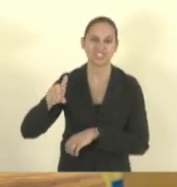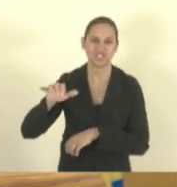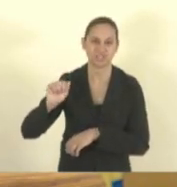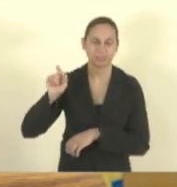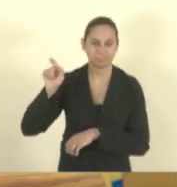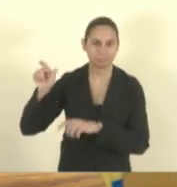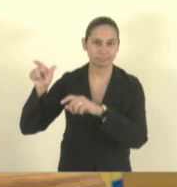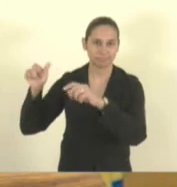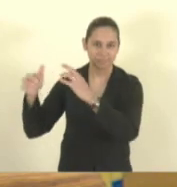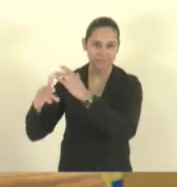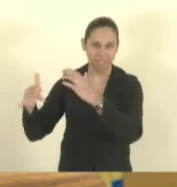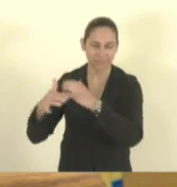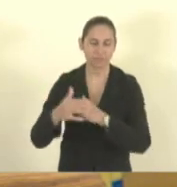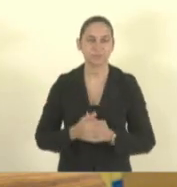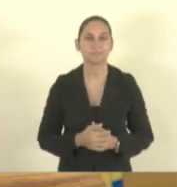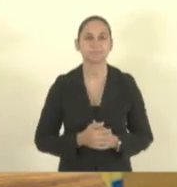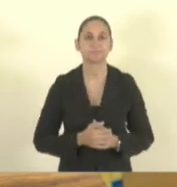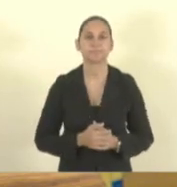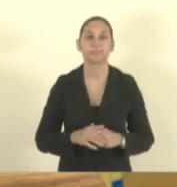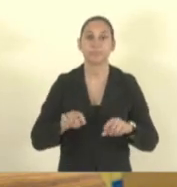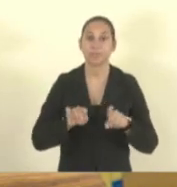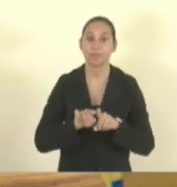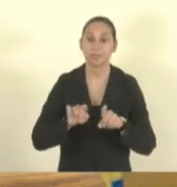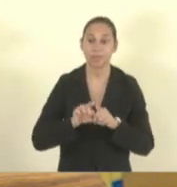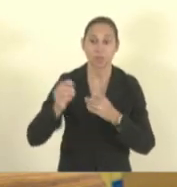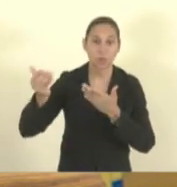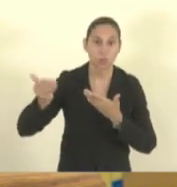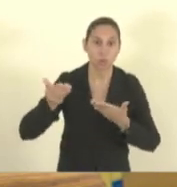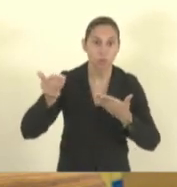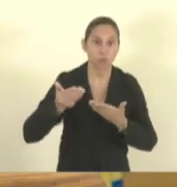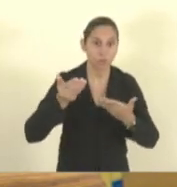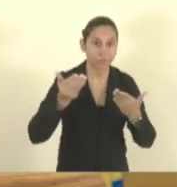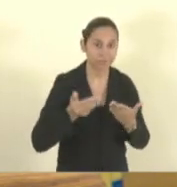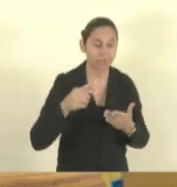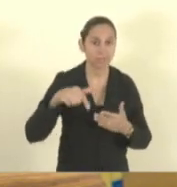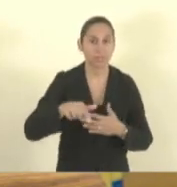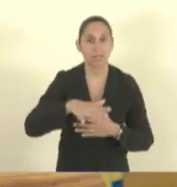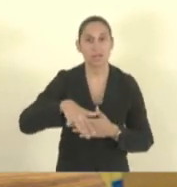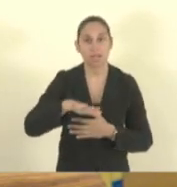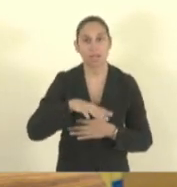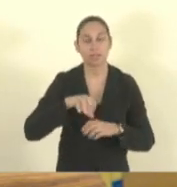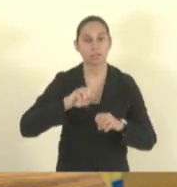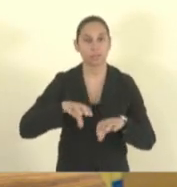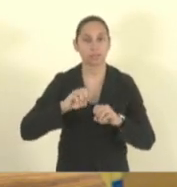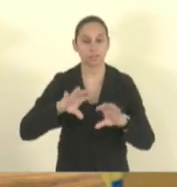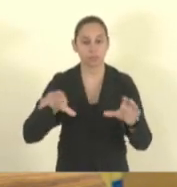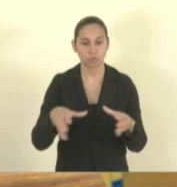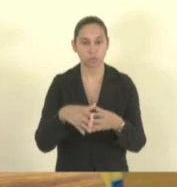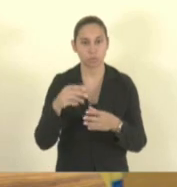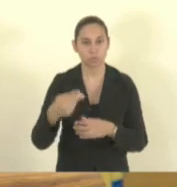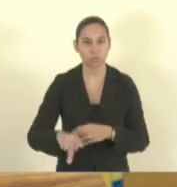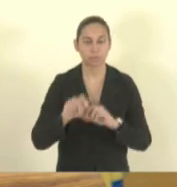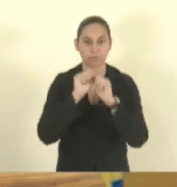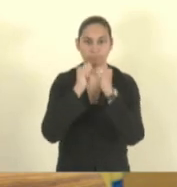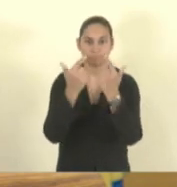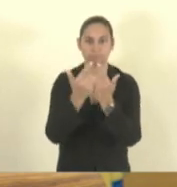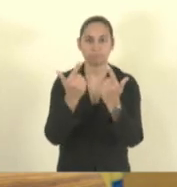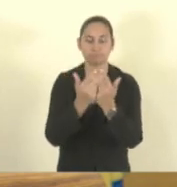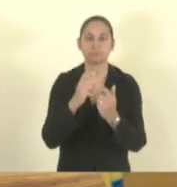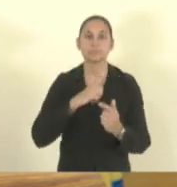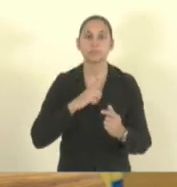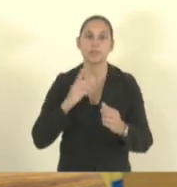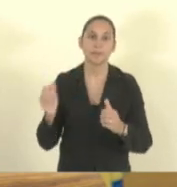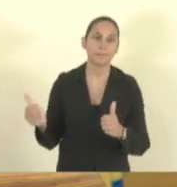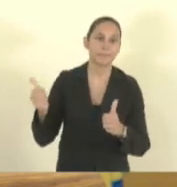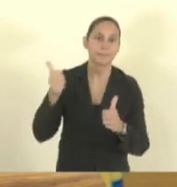O presidente da Uncmi, por meio deste convidar os membros da Comissão de Educação da Assembleia Legislativa para a posse estadual da diretoria